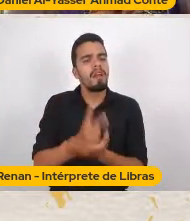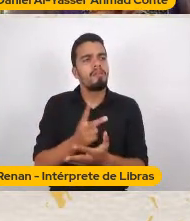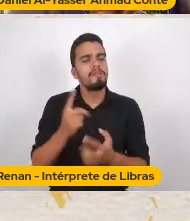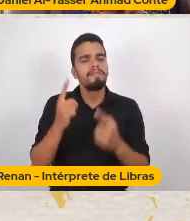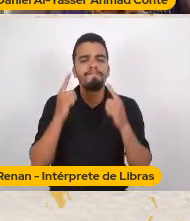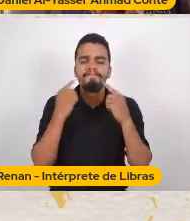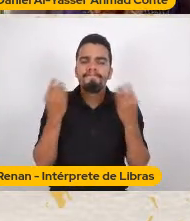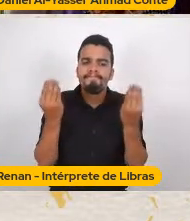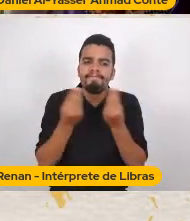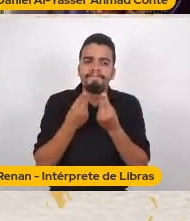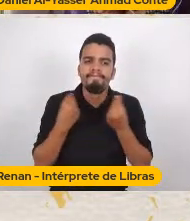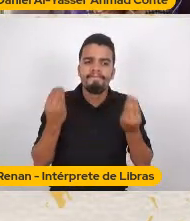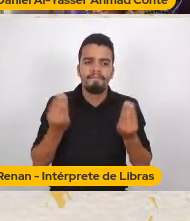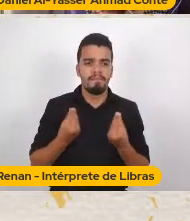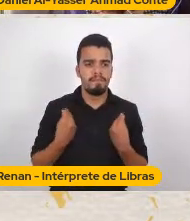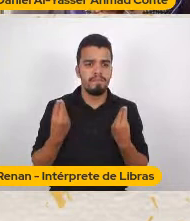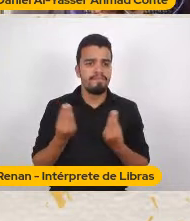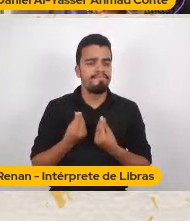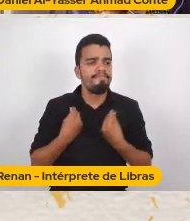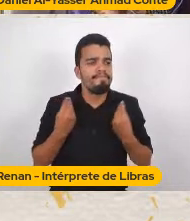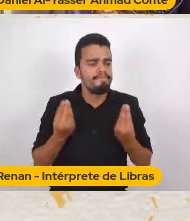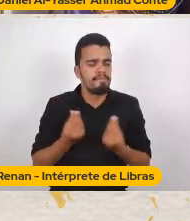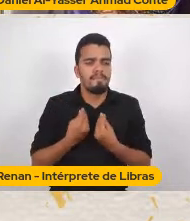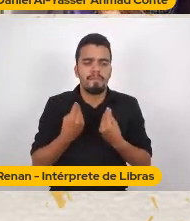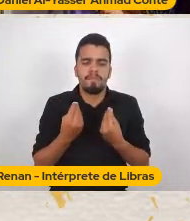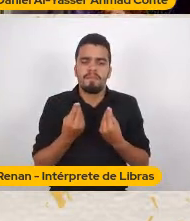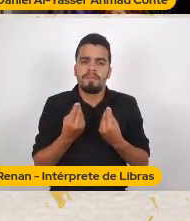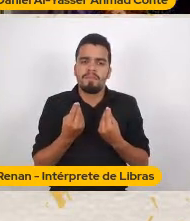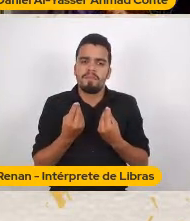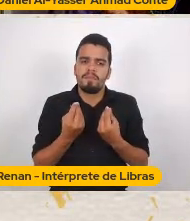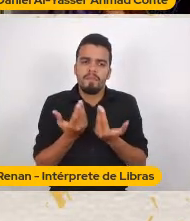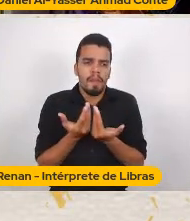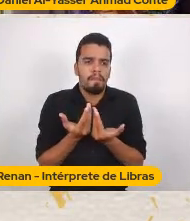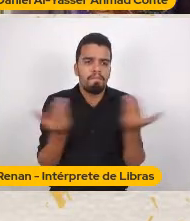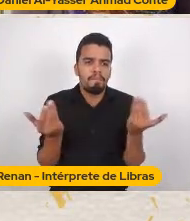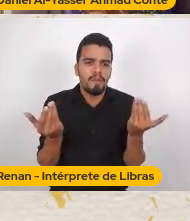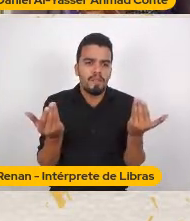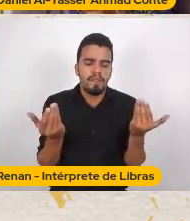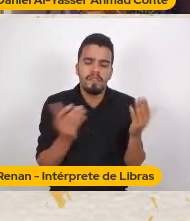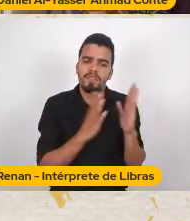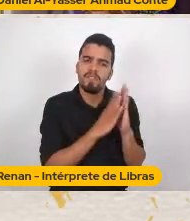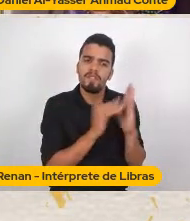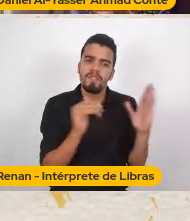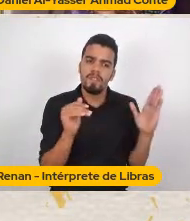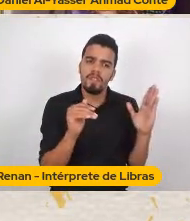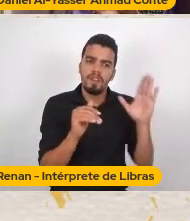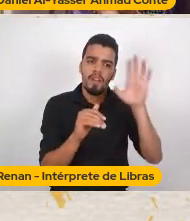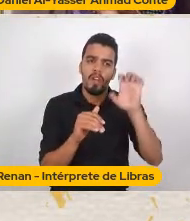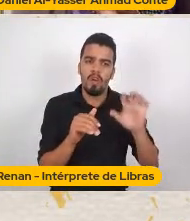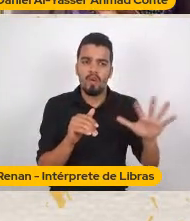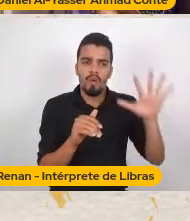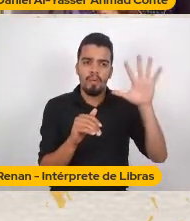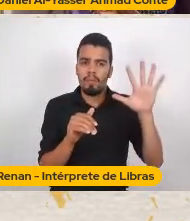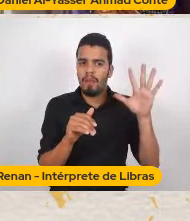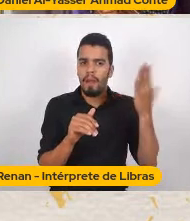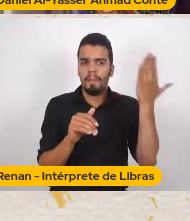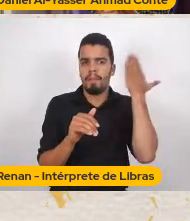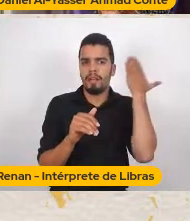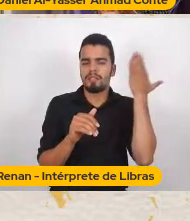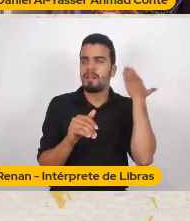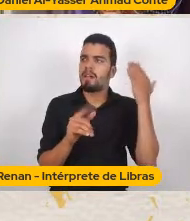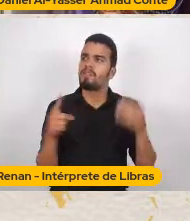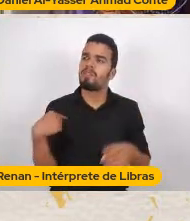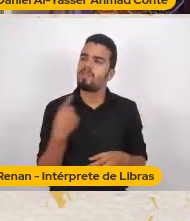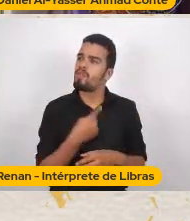narrativa enorme De rompimento Com a estética europeia Uma estética passada Uma estética Que não servia mais pra nós E